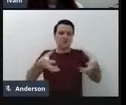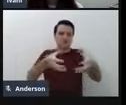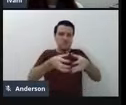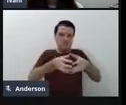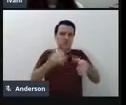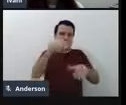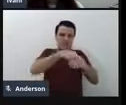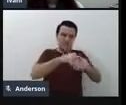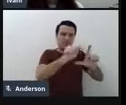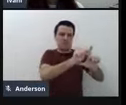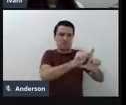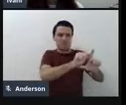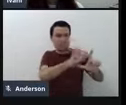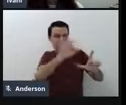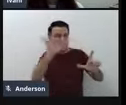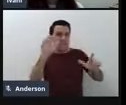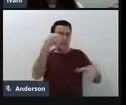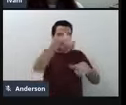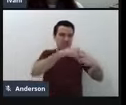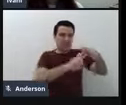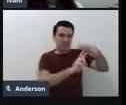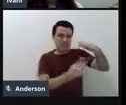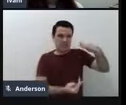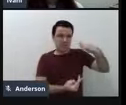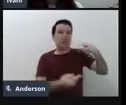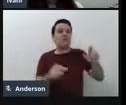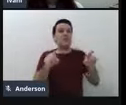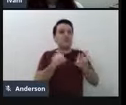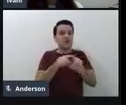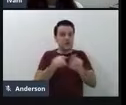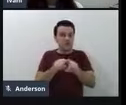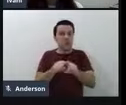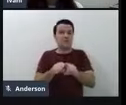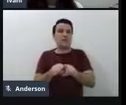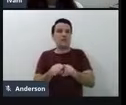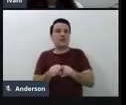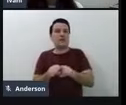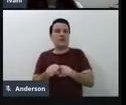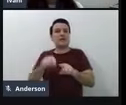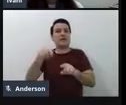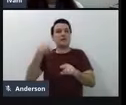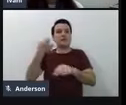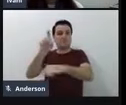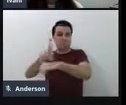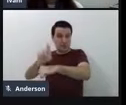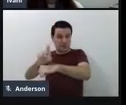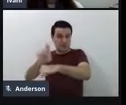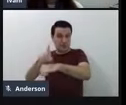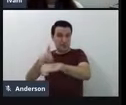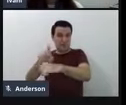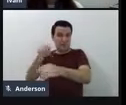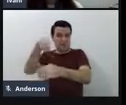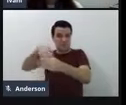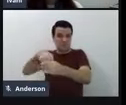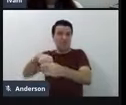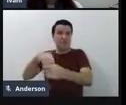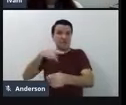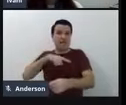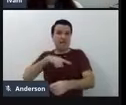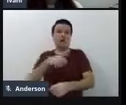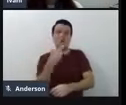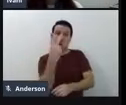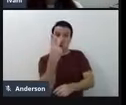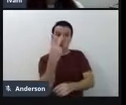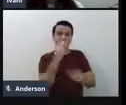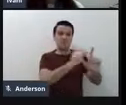Tecnologia Assistiva do Campus Palhaça Bilingue, quanto o de Araranguá, nós temos na nossa instituição, então, esses